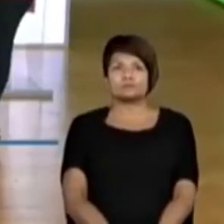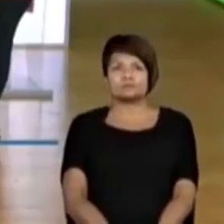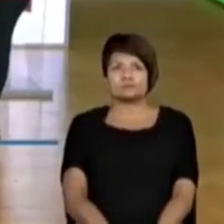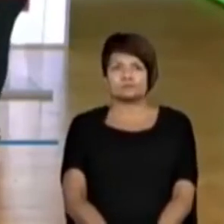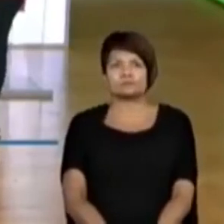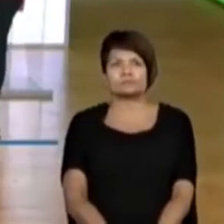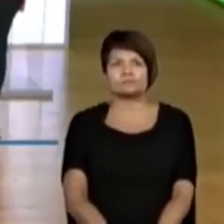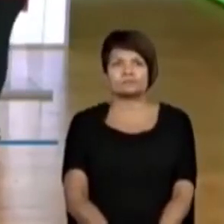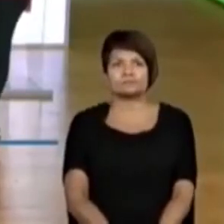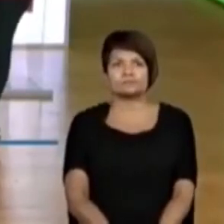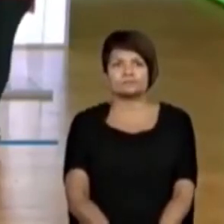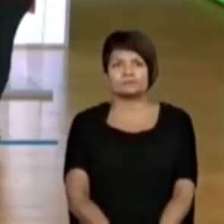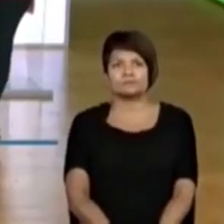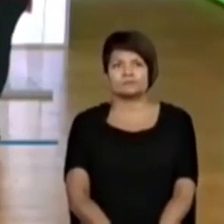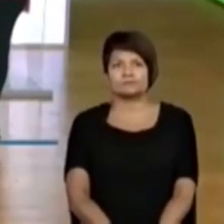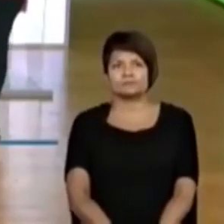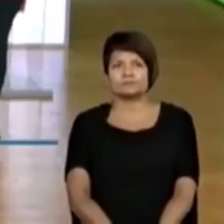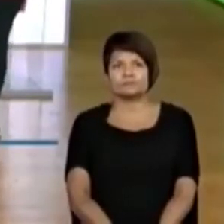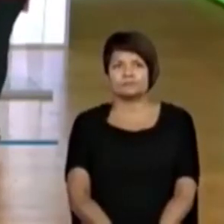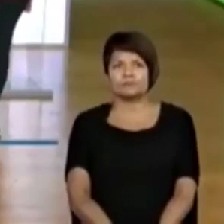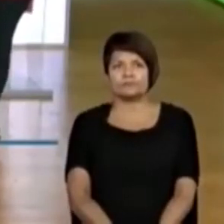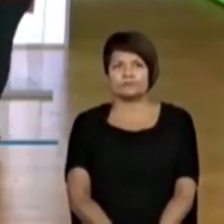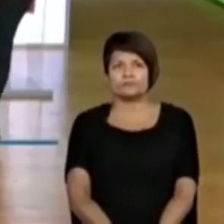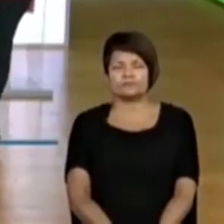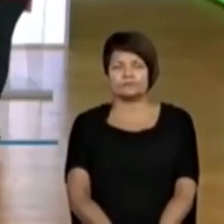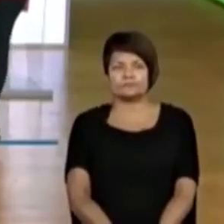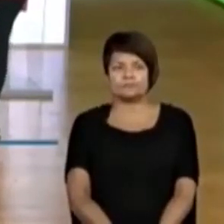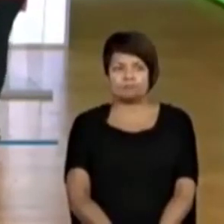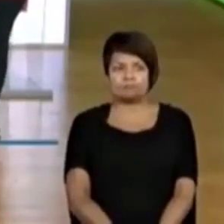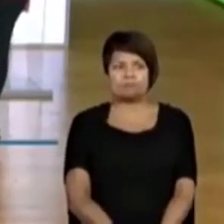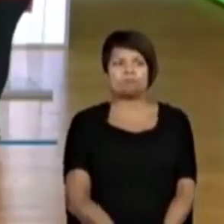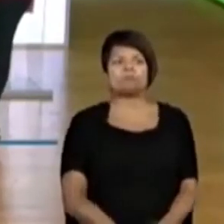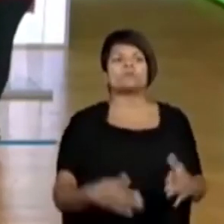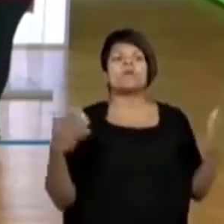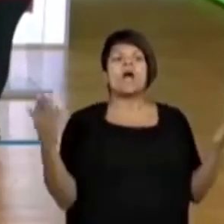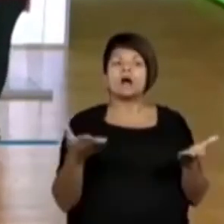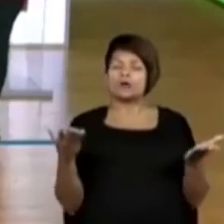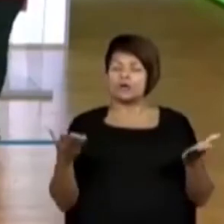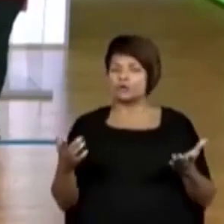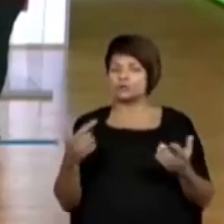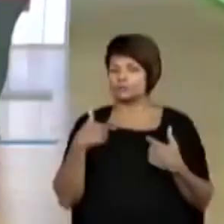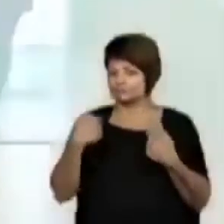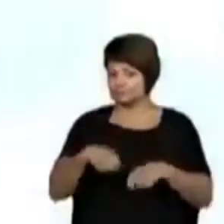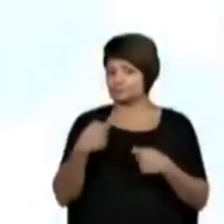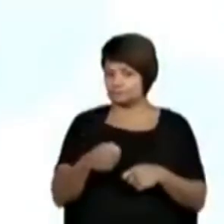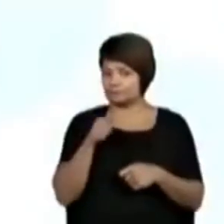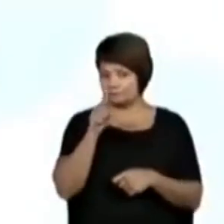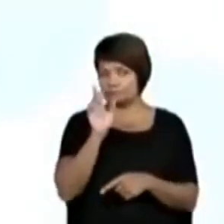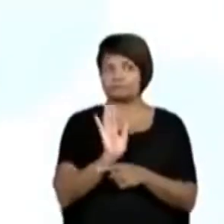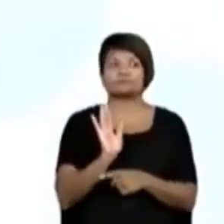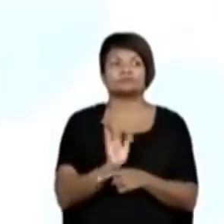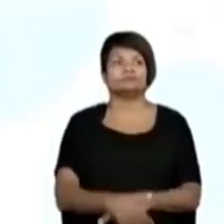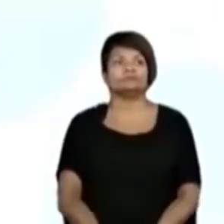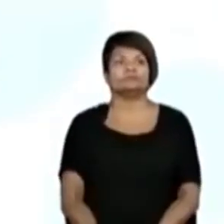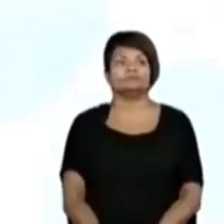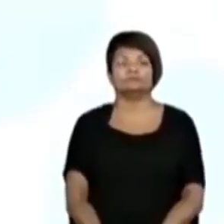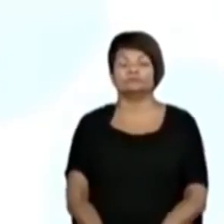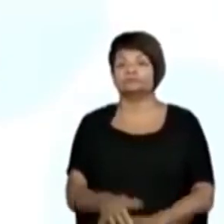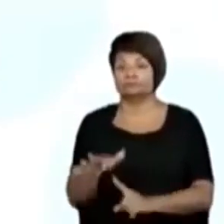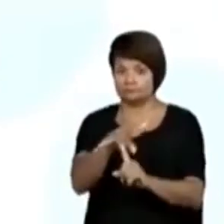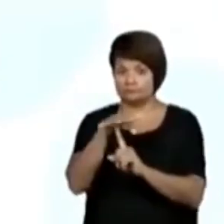Agora, vou precisar da ajuda de vocês. Opa! Lá no parque ecológico tinha essa placa aqui.